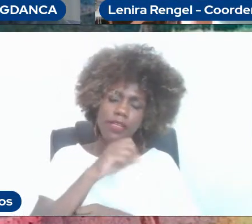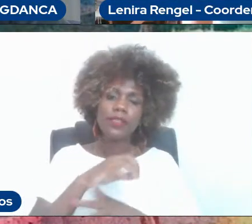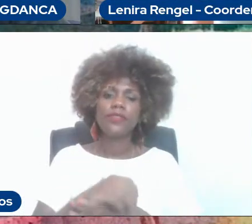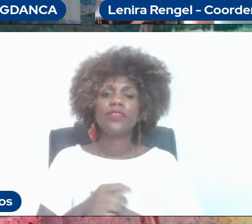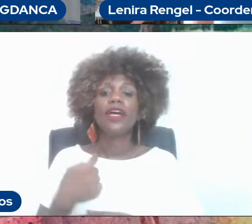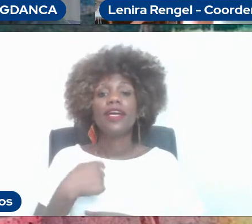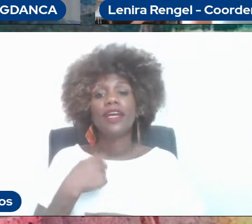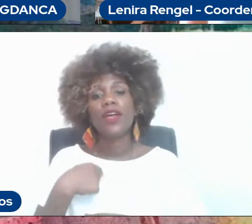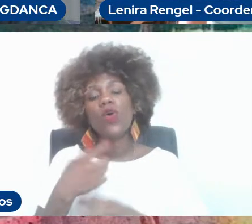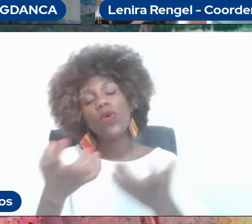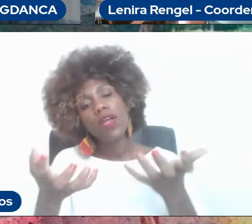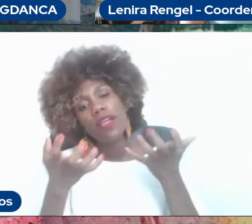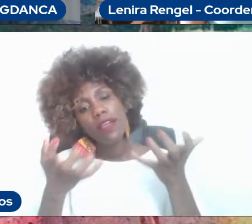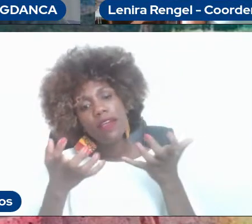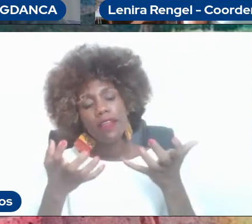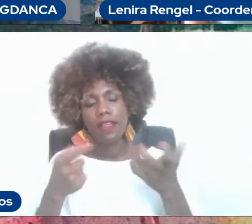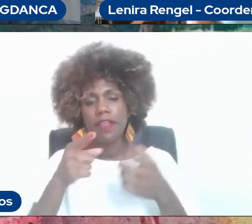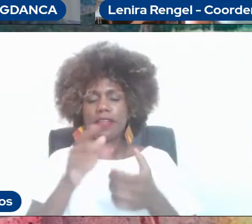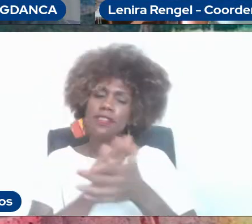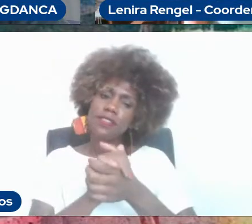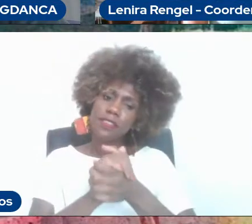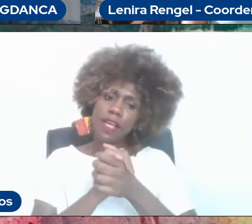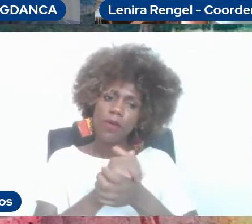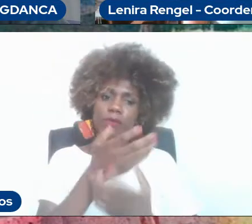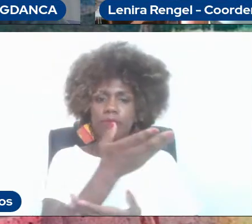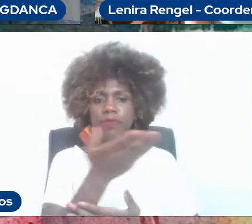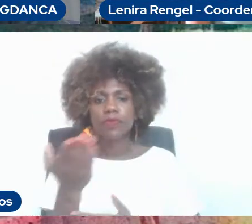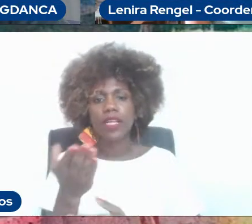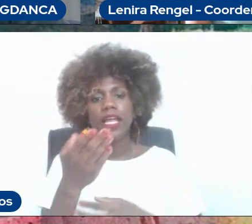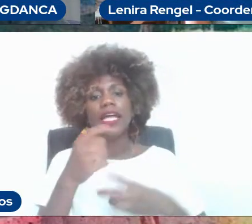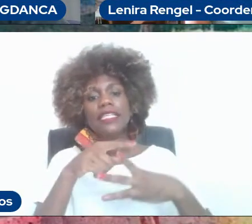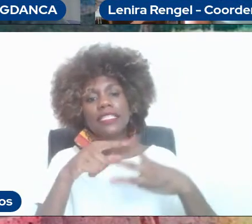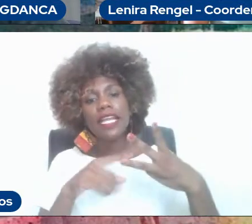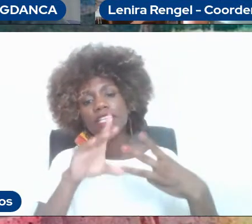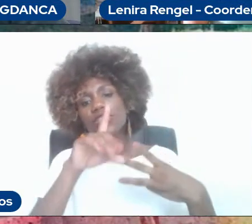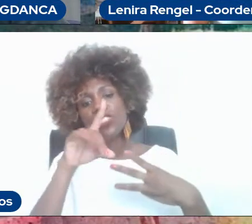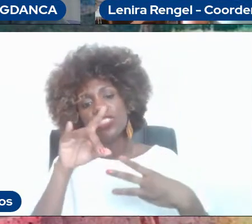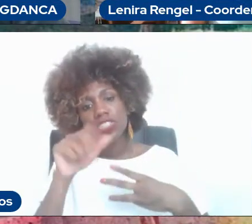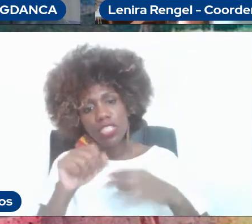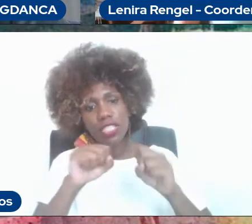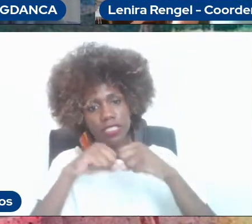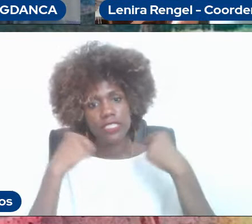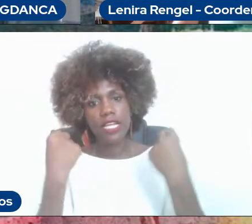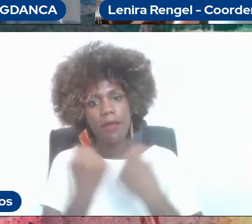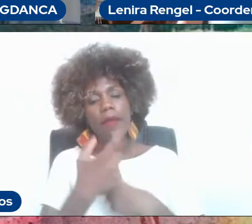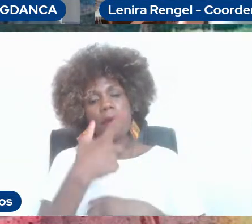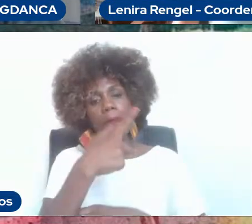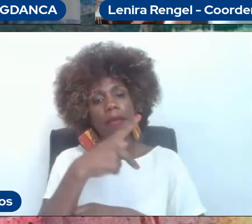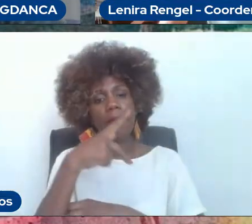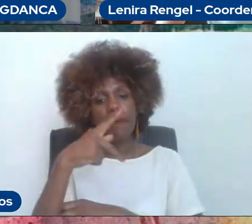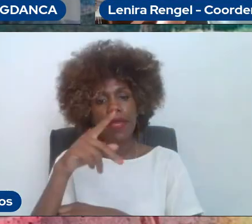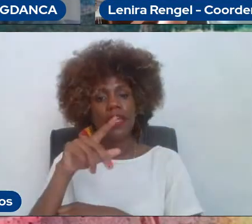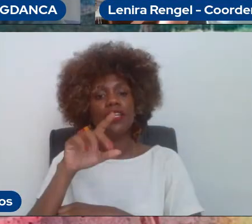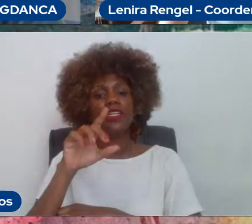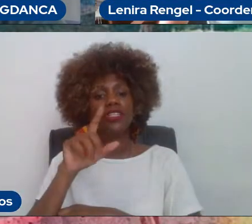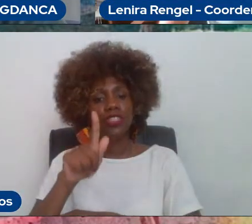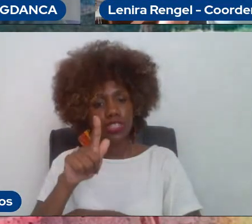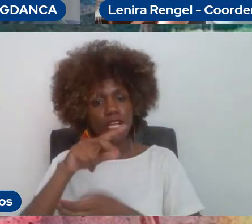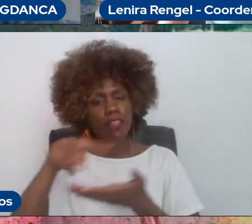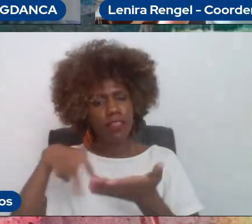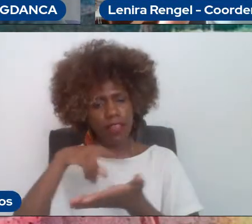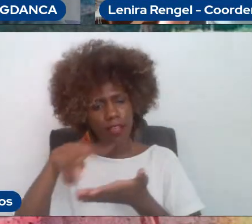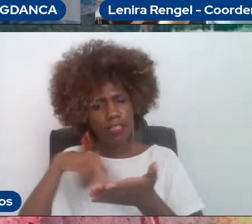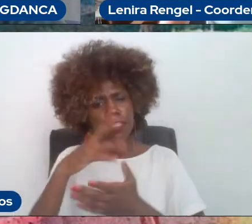E eu queria, então, saudar esses nossos três dias de vento, desse nosso PPG Dança, essa beleza tão